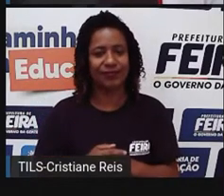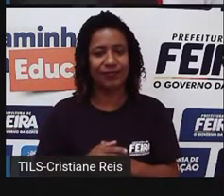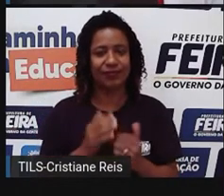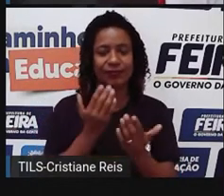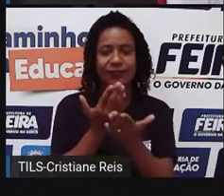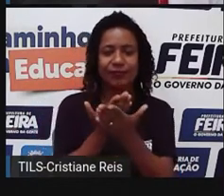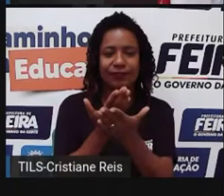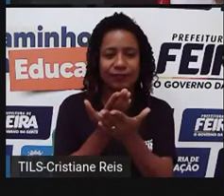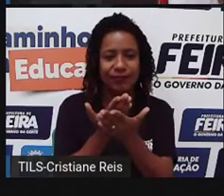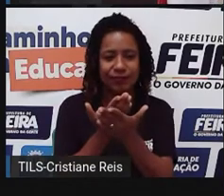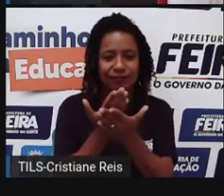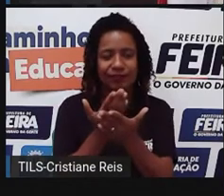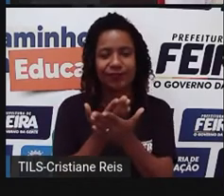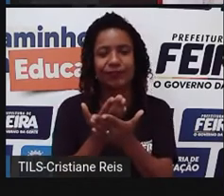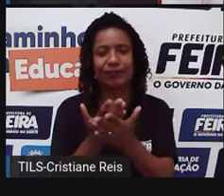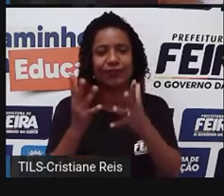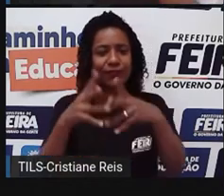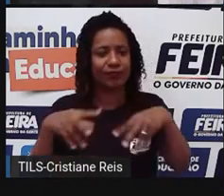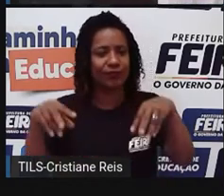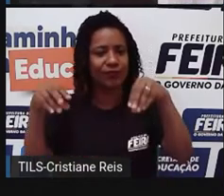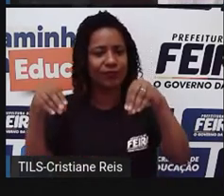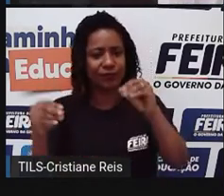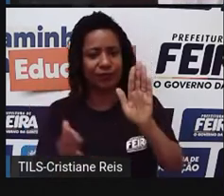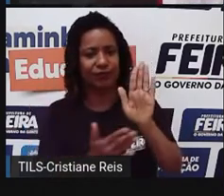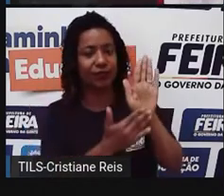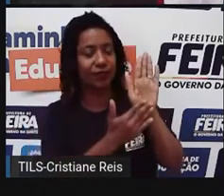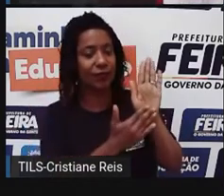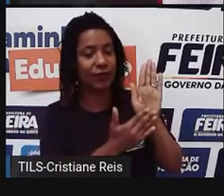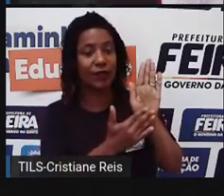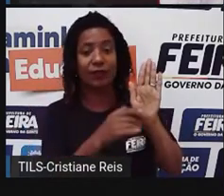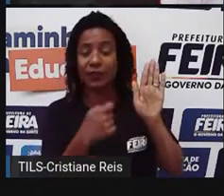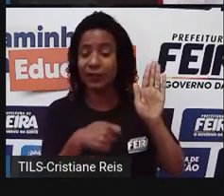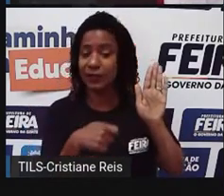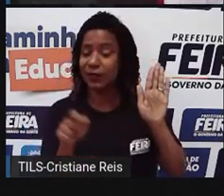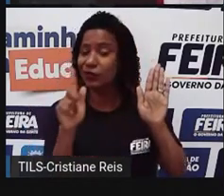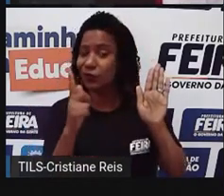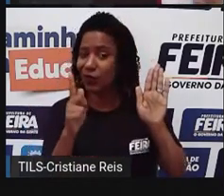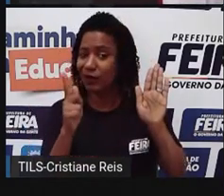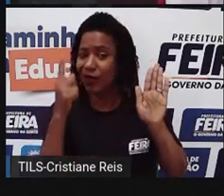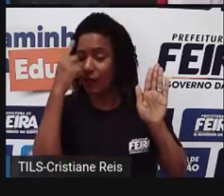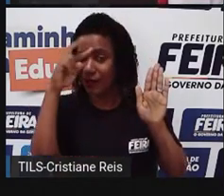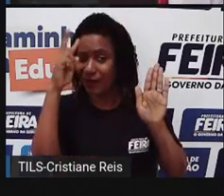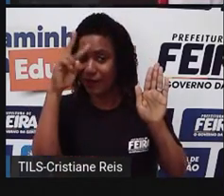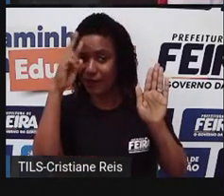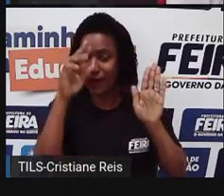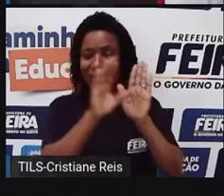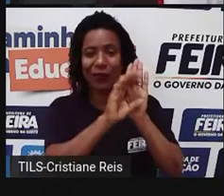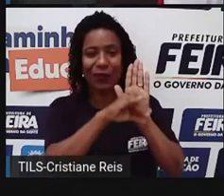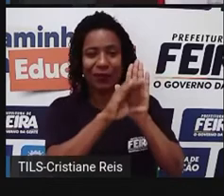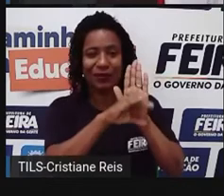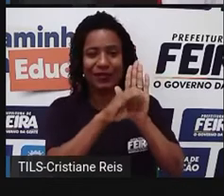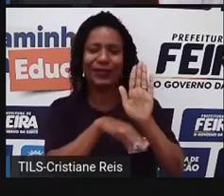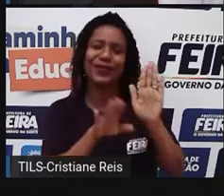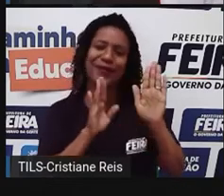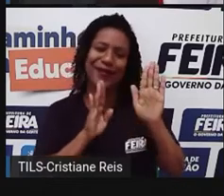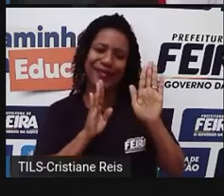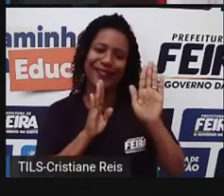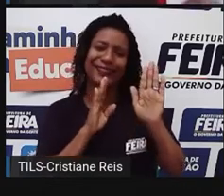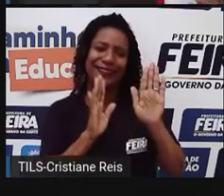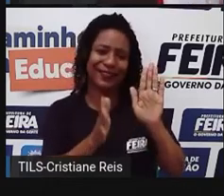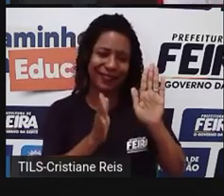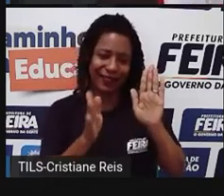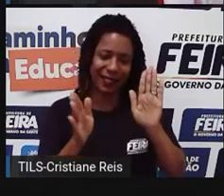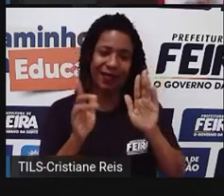essa geopolítica, a gente precisa entender alguns conceitos básicos dentro da geografia, né, que eu sei que você já está craque, já estudou ele,